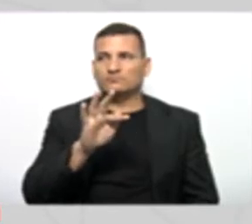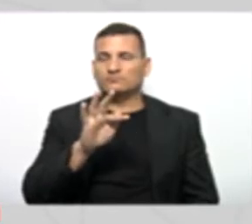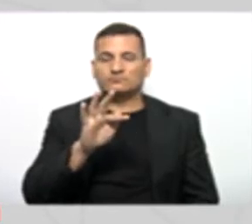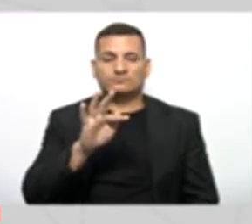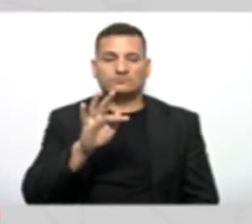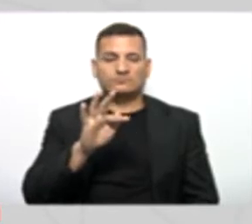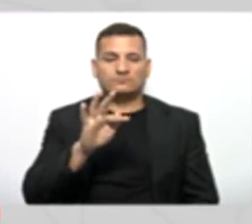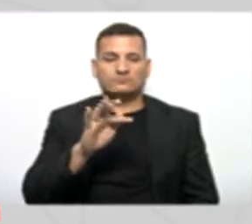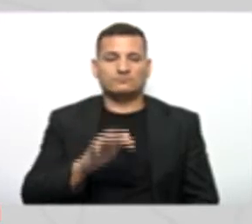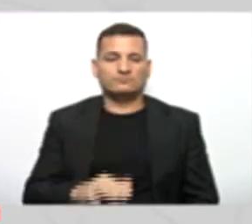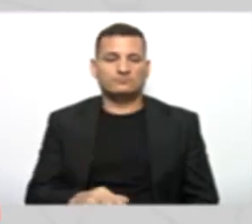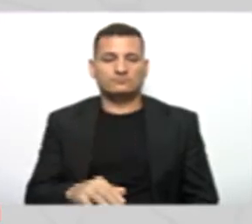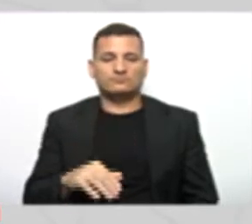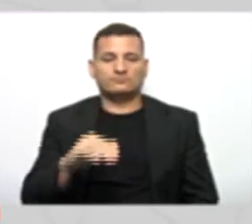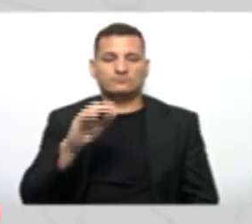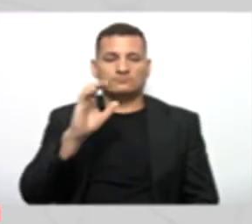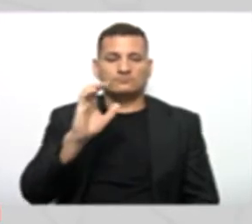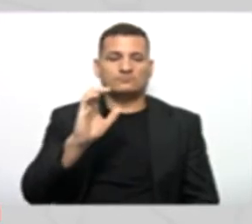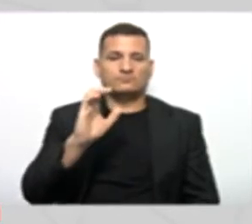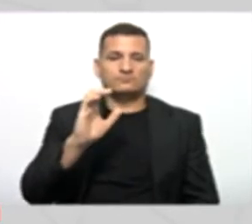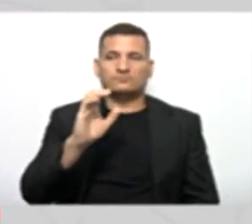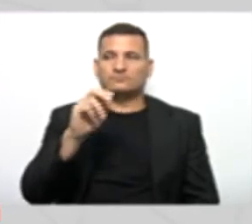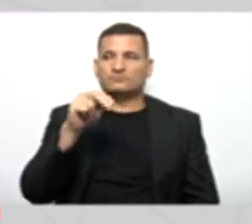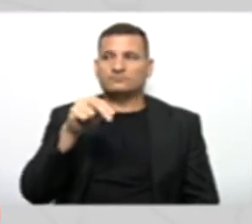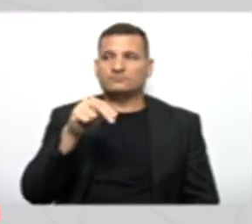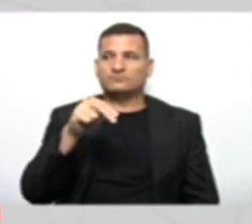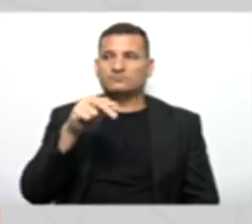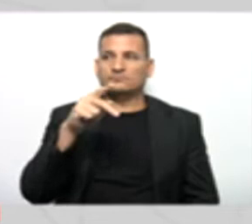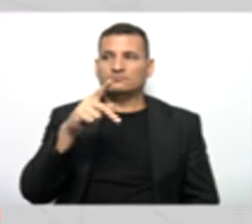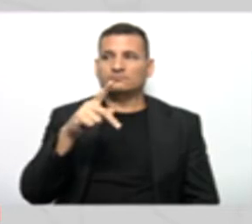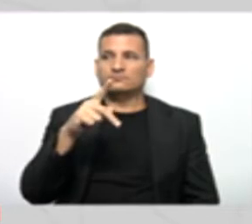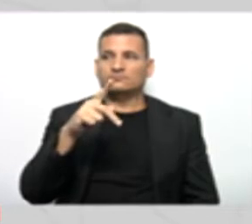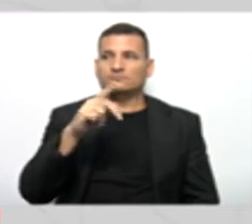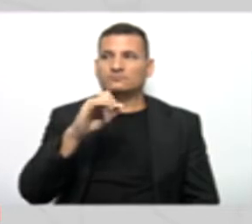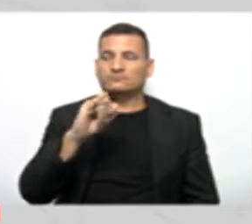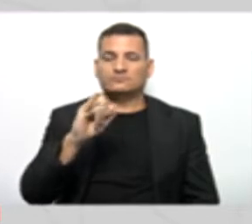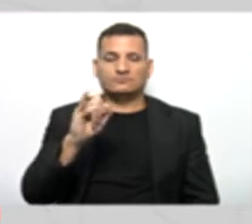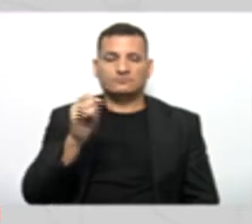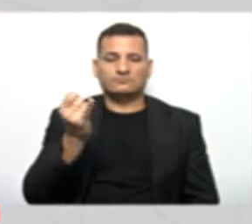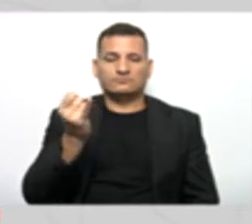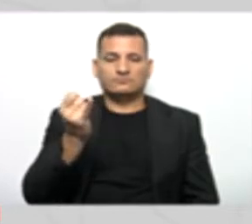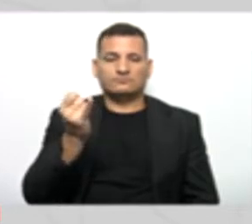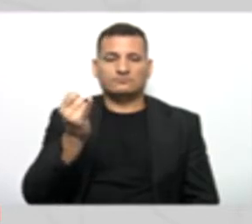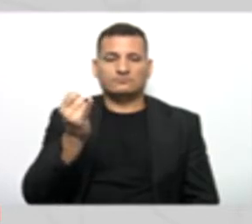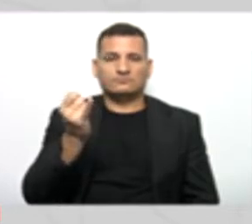C-N-P-J Self